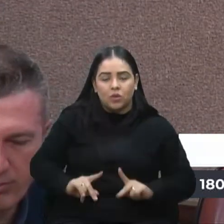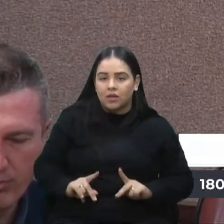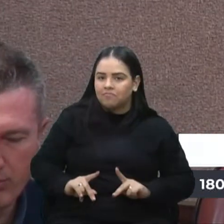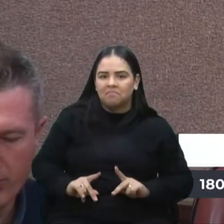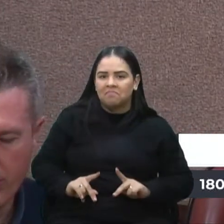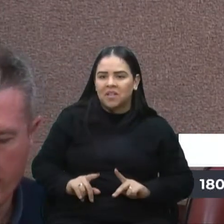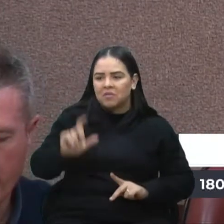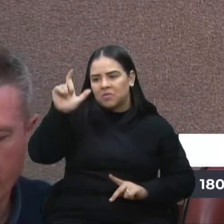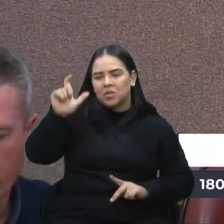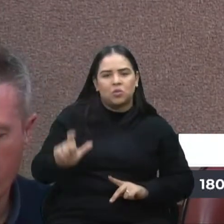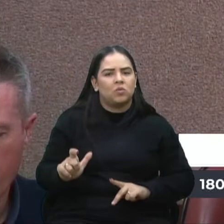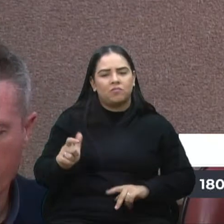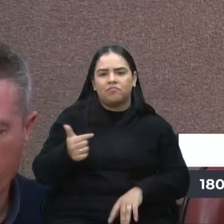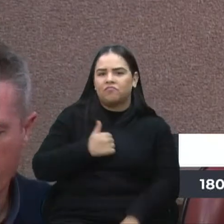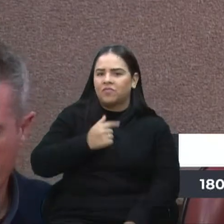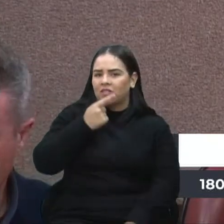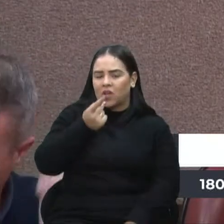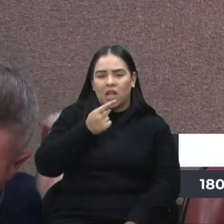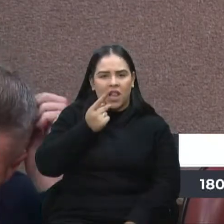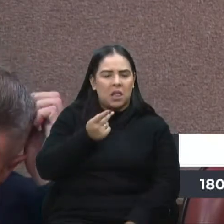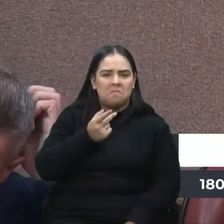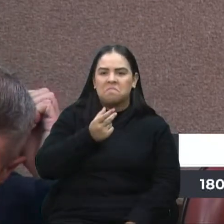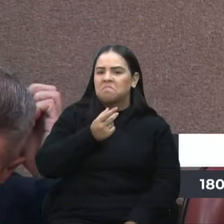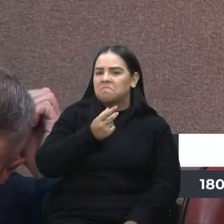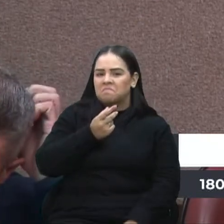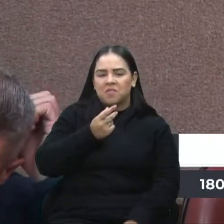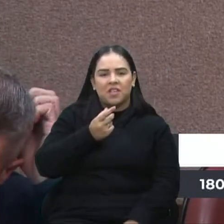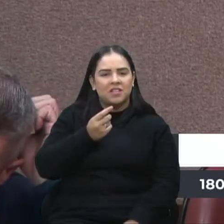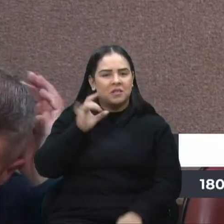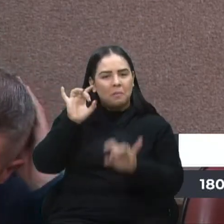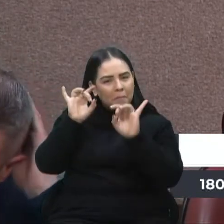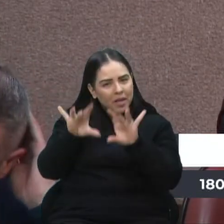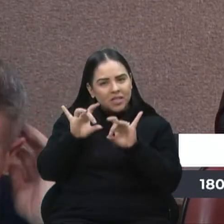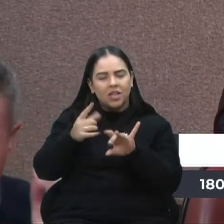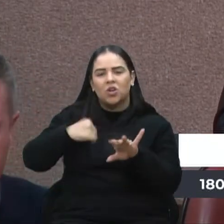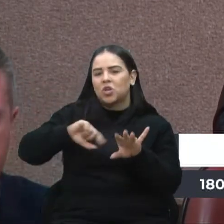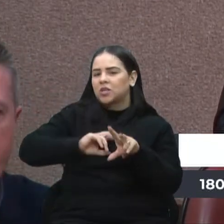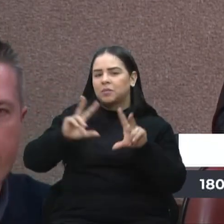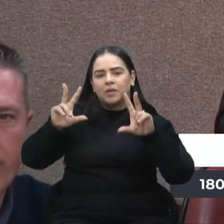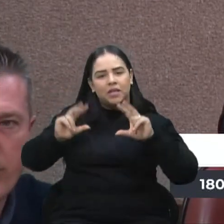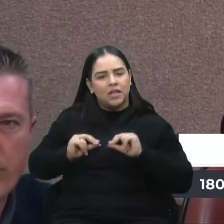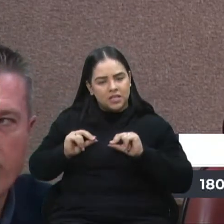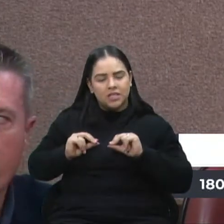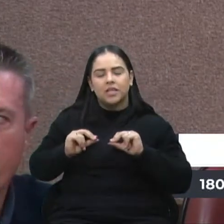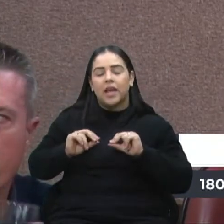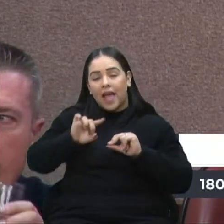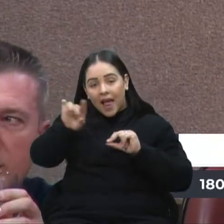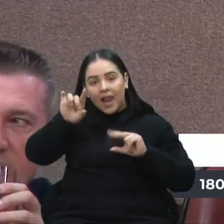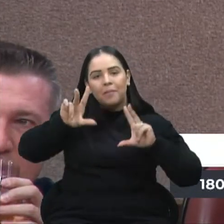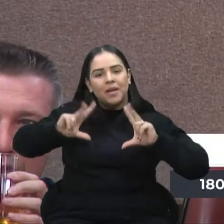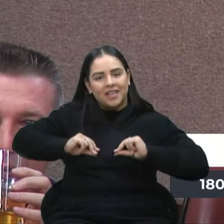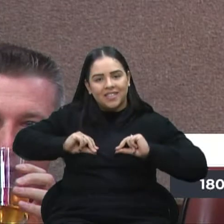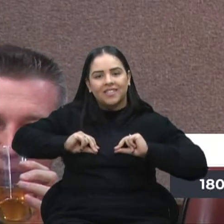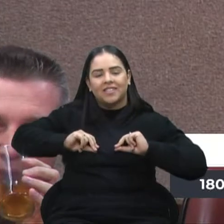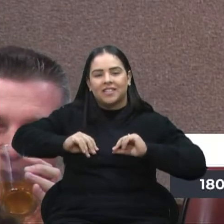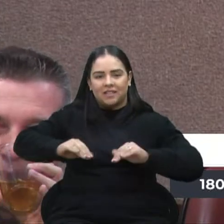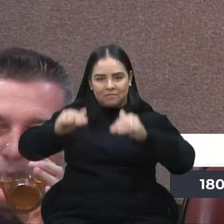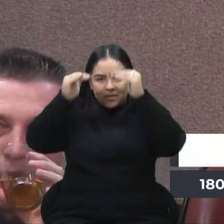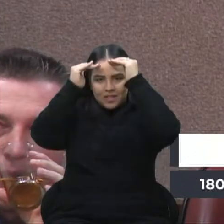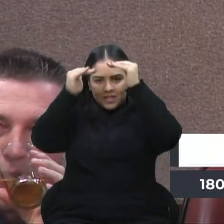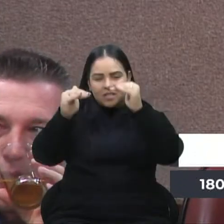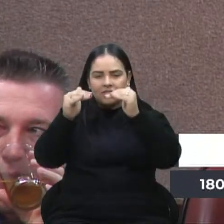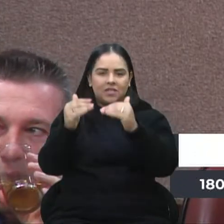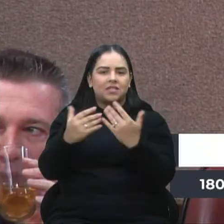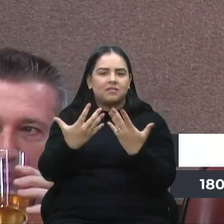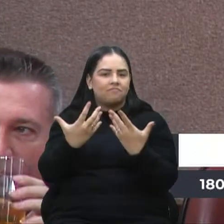eu digo para vocês, fora de série, que merece todo o nosso respeito, e vai se sentir certamente agraciada por essa homenagem. Então,